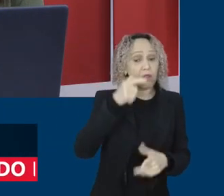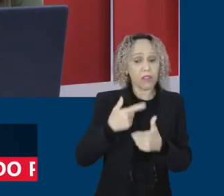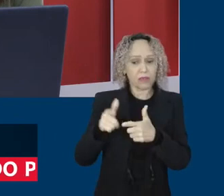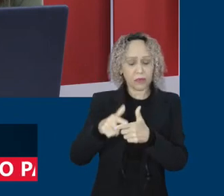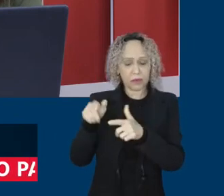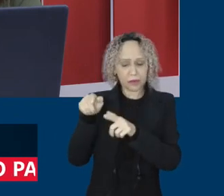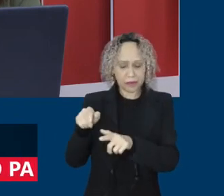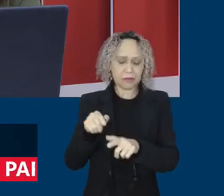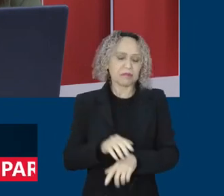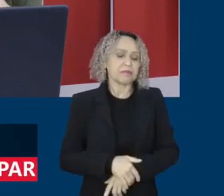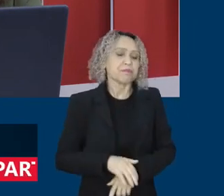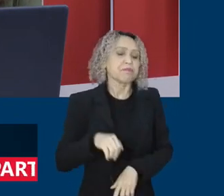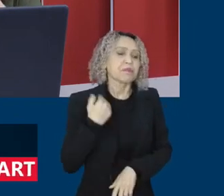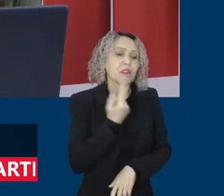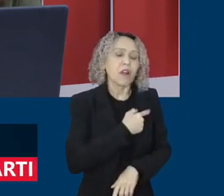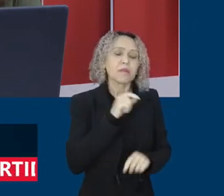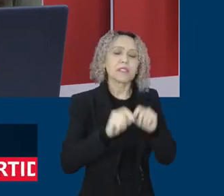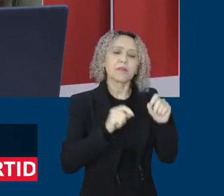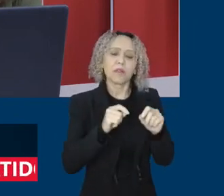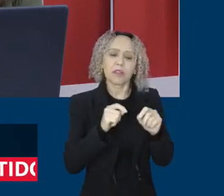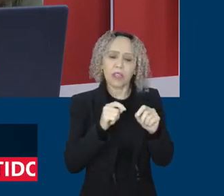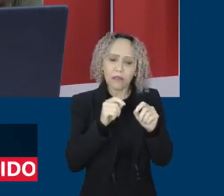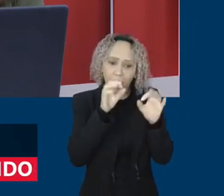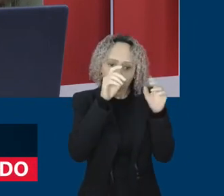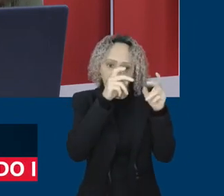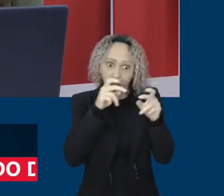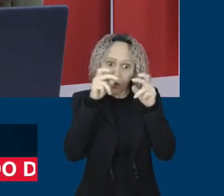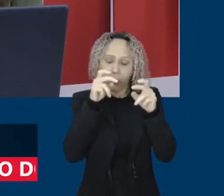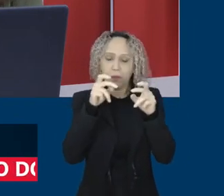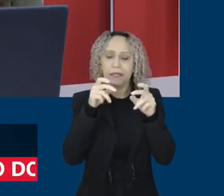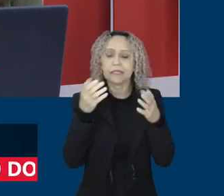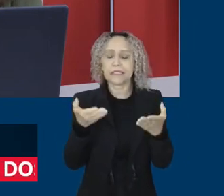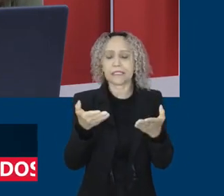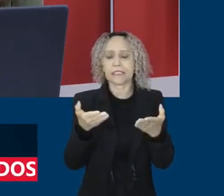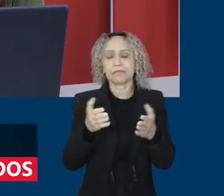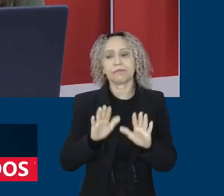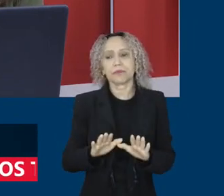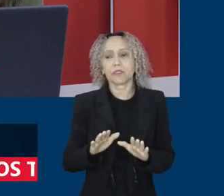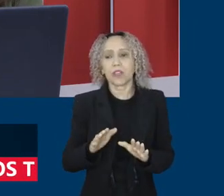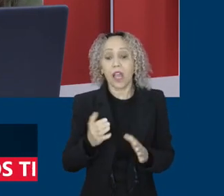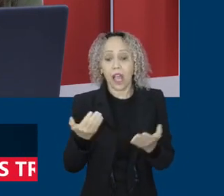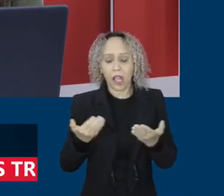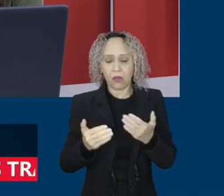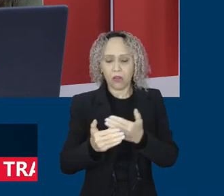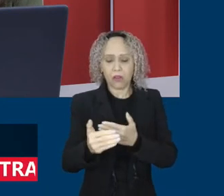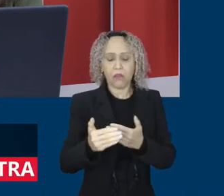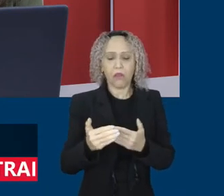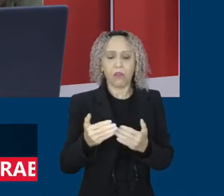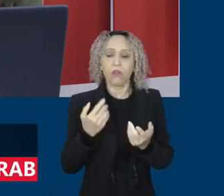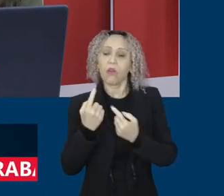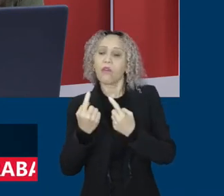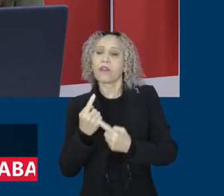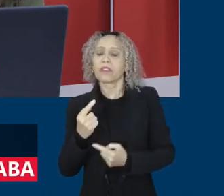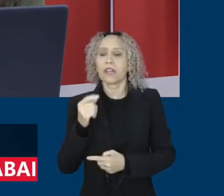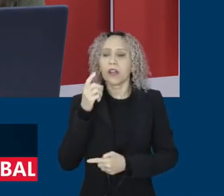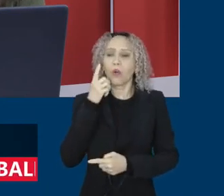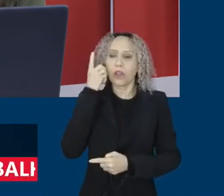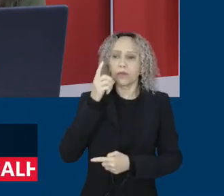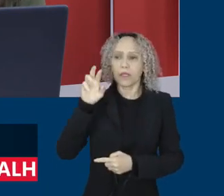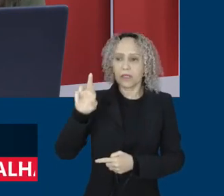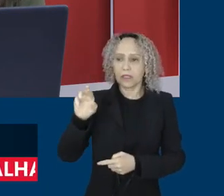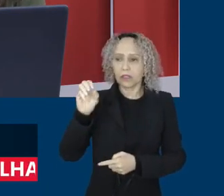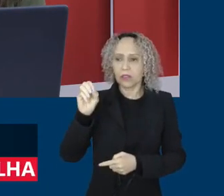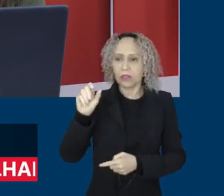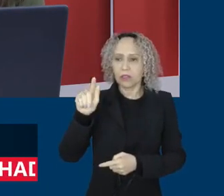diariamente no jornal o andamento desse pele. Eu vou conversar com o deputado agora também, Rogério Correia, sobre isso. A gente também vai falar